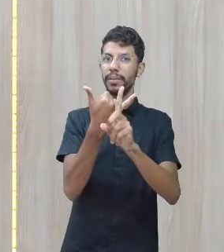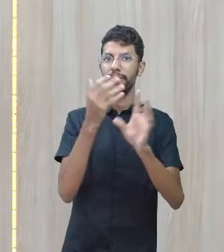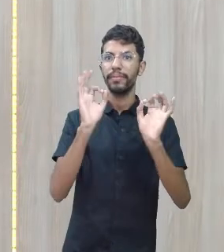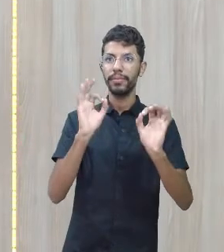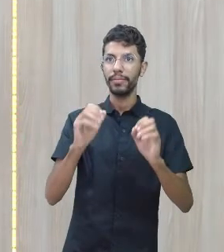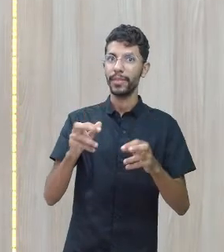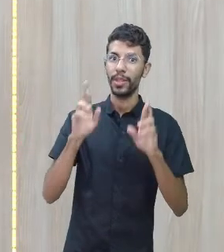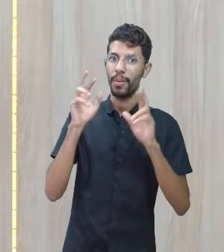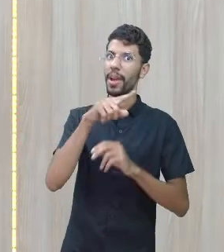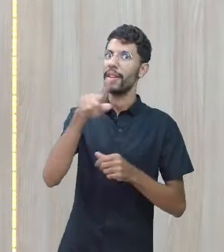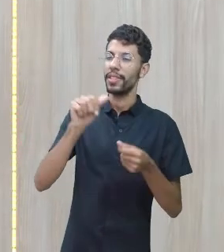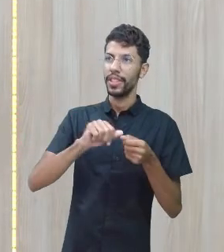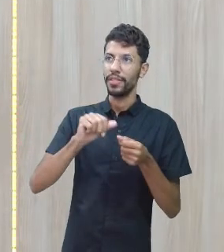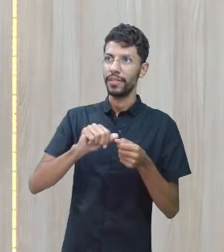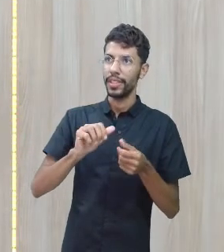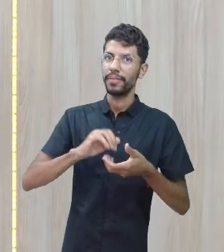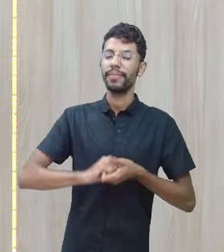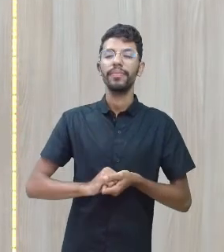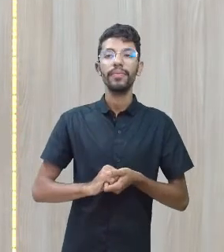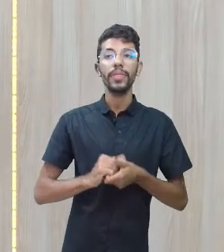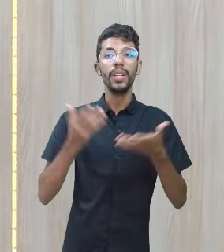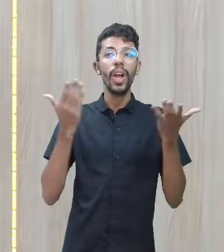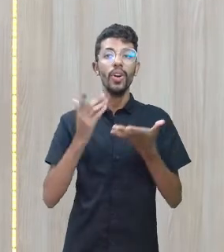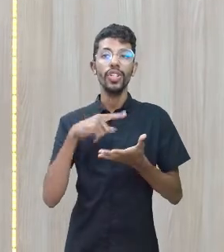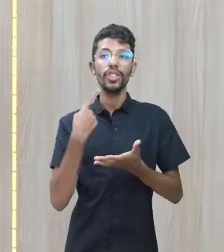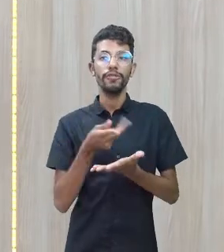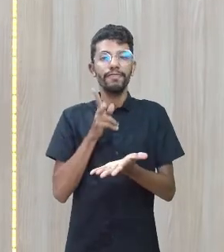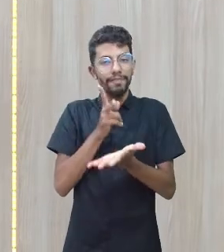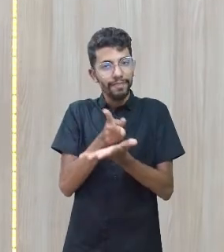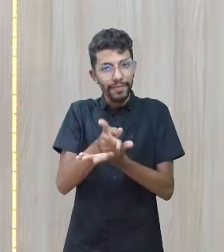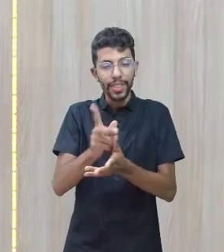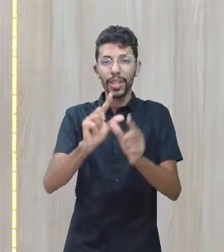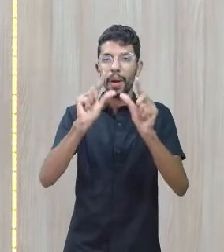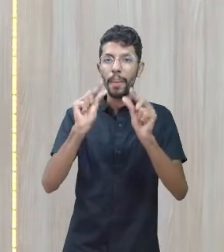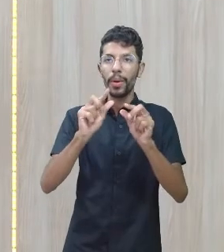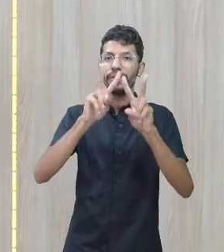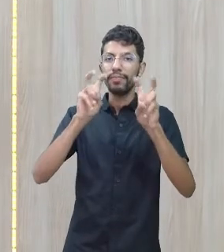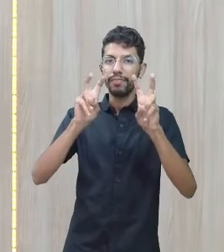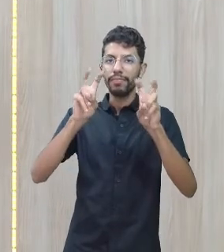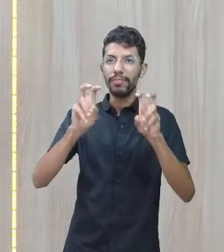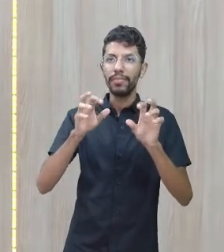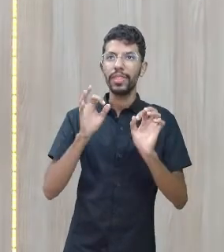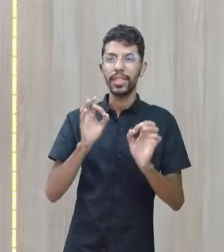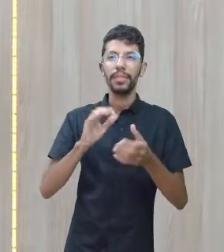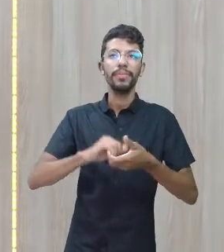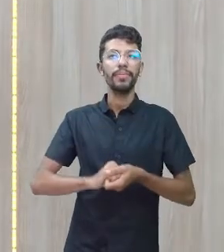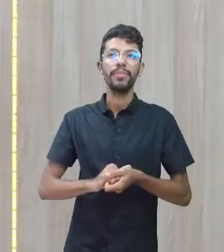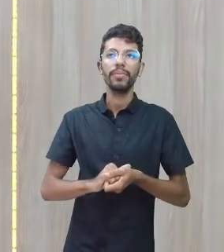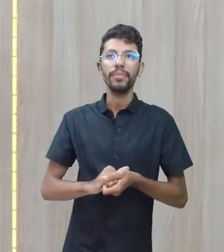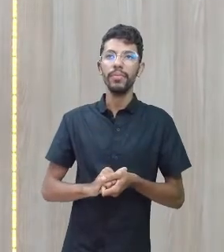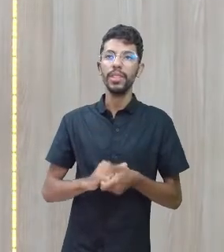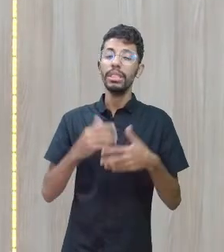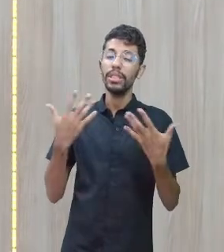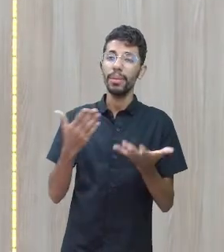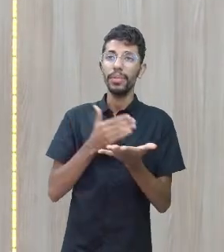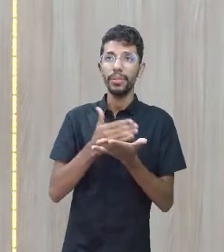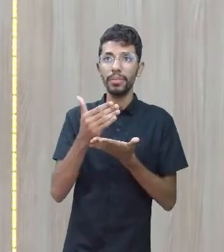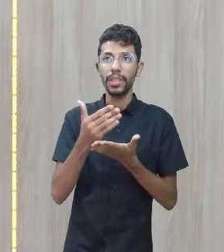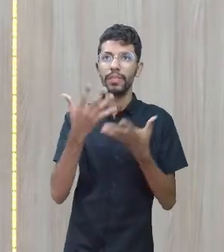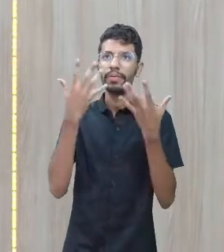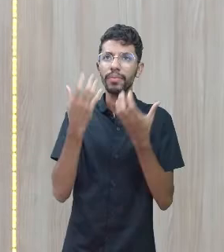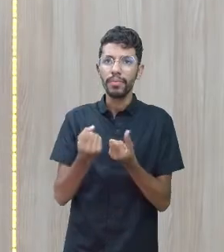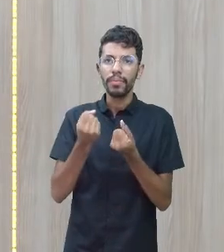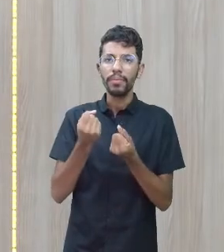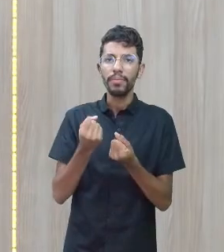tenham feito. Hoje nós vamos falar, continuar falando um pouco mais sobre esse tema. E para dar início, vamos falar